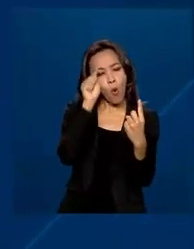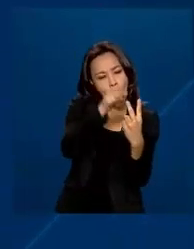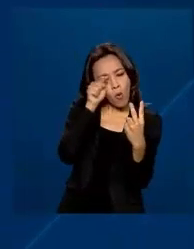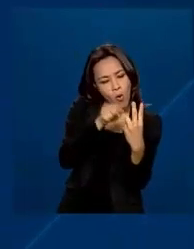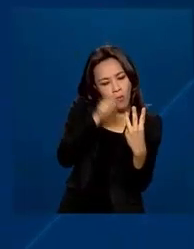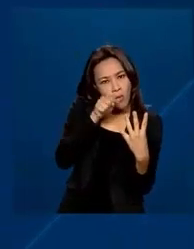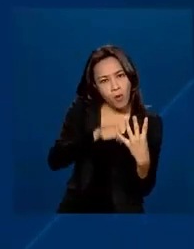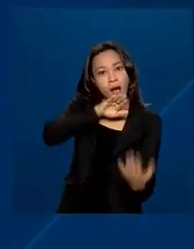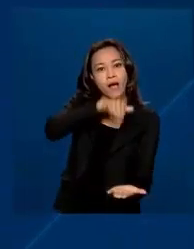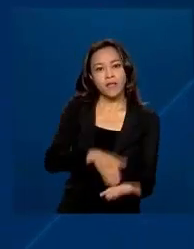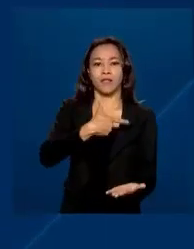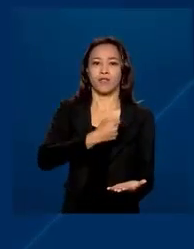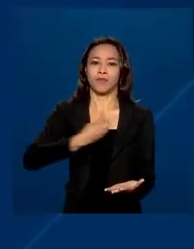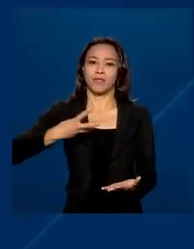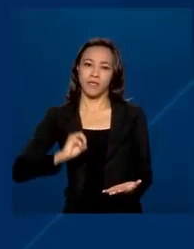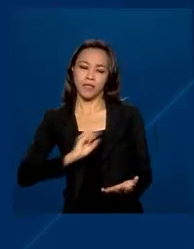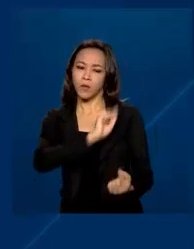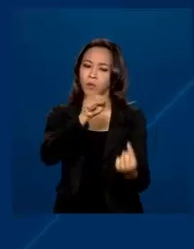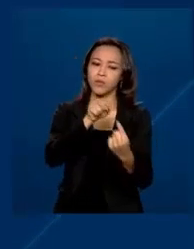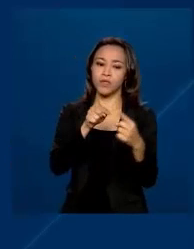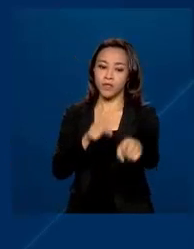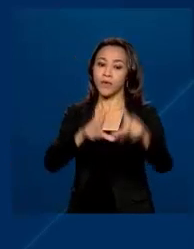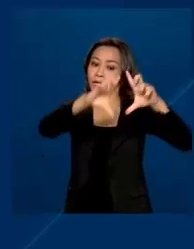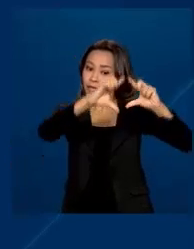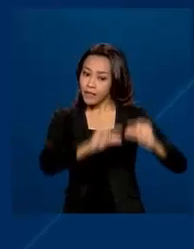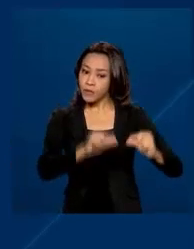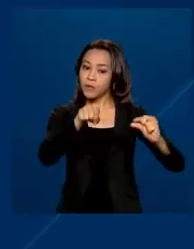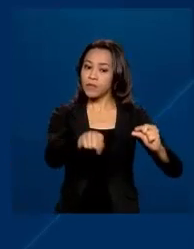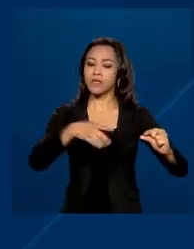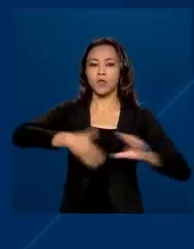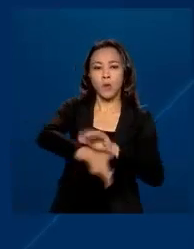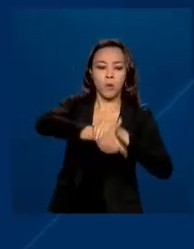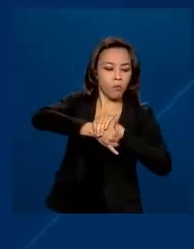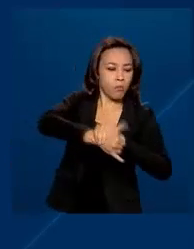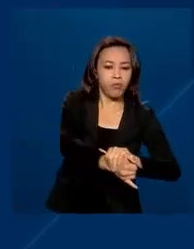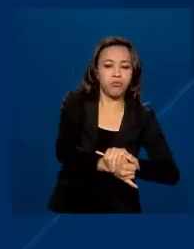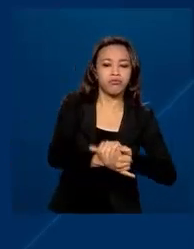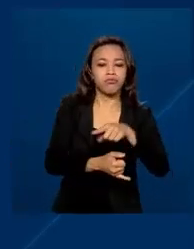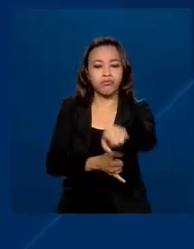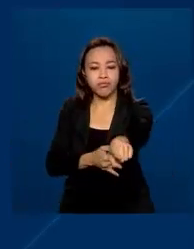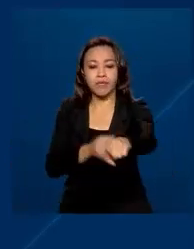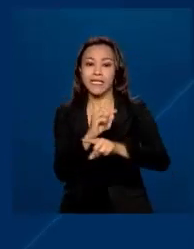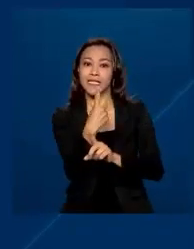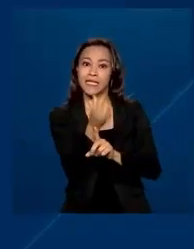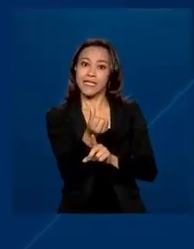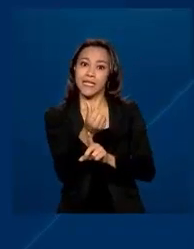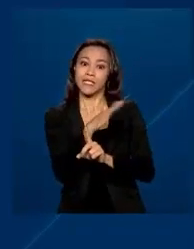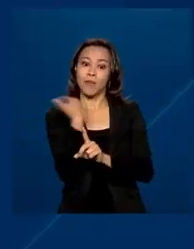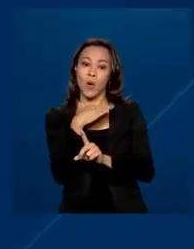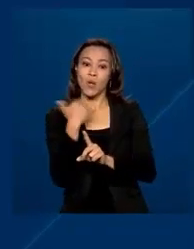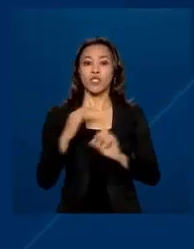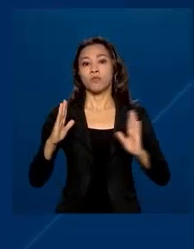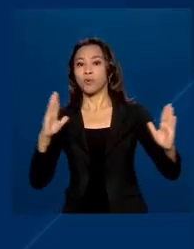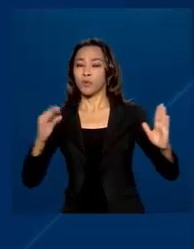2030 Entre elas, reduzir a taxa nacional de homicídios Para baixo de 16 mortes por 100 mil